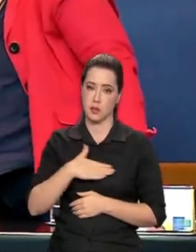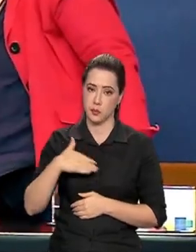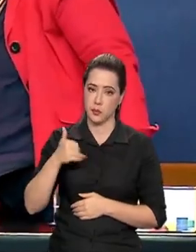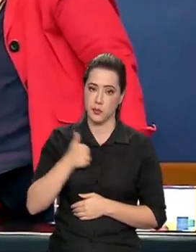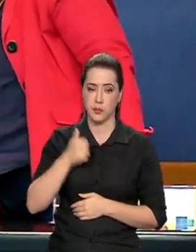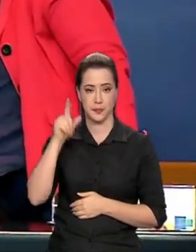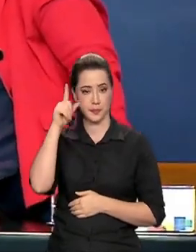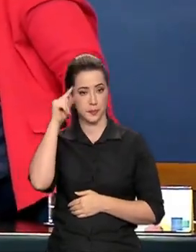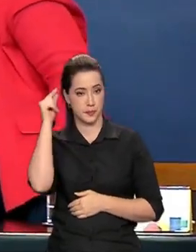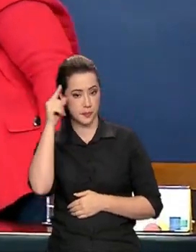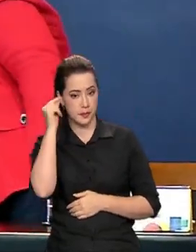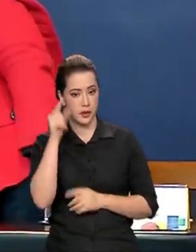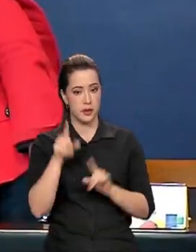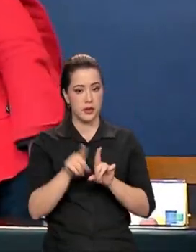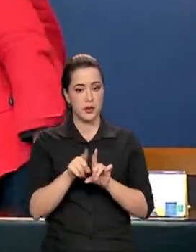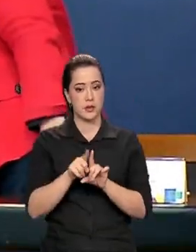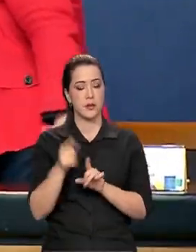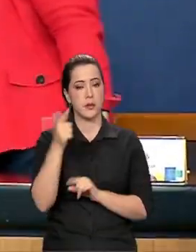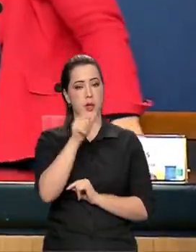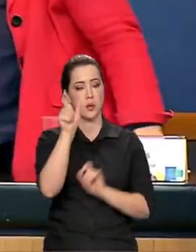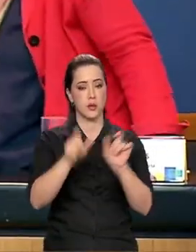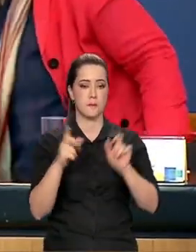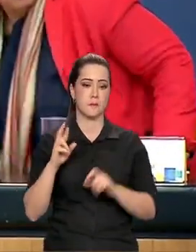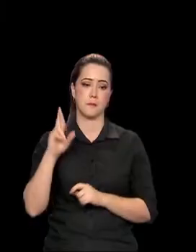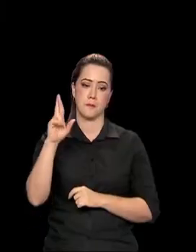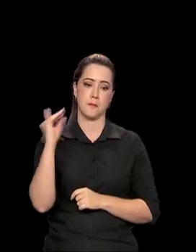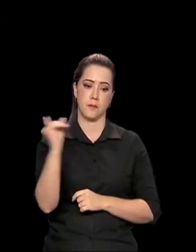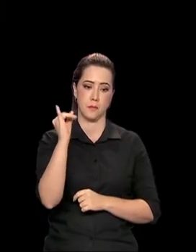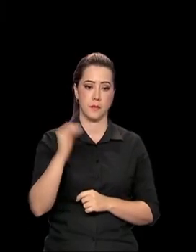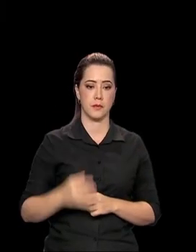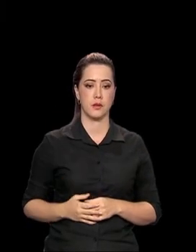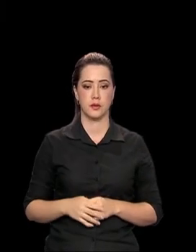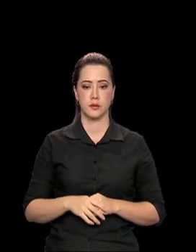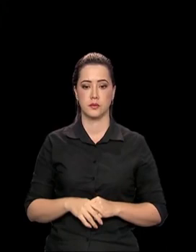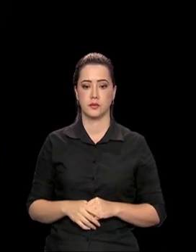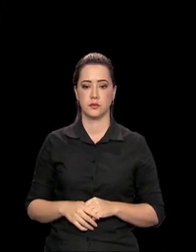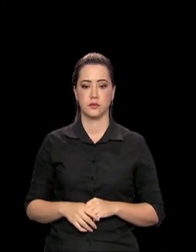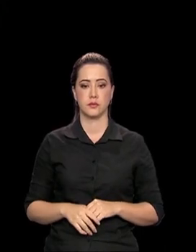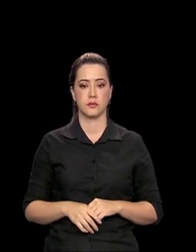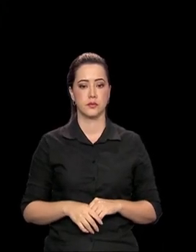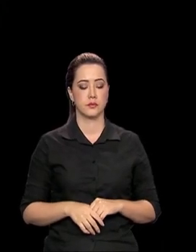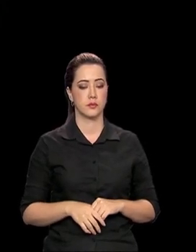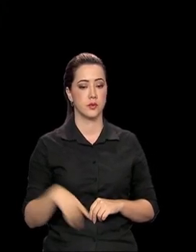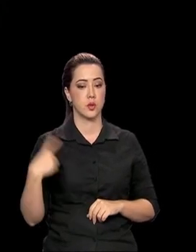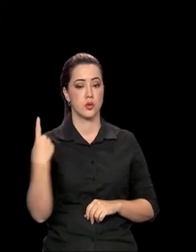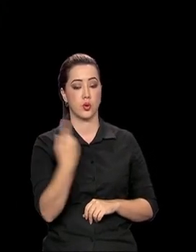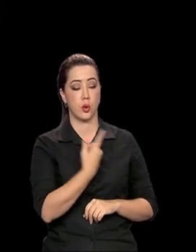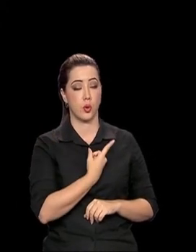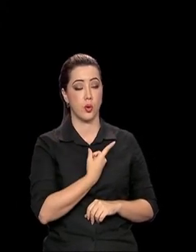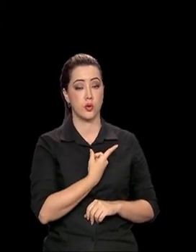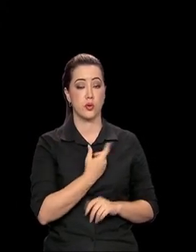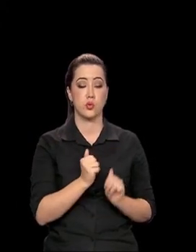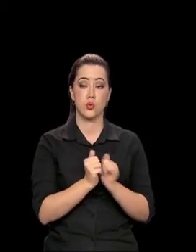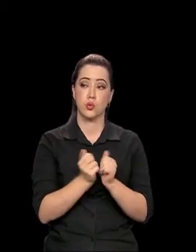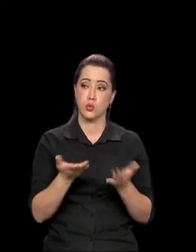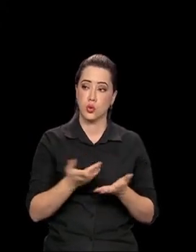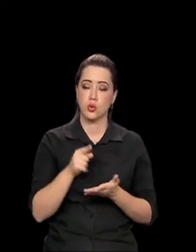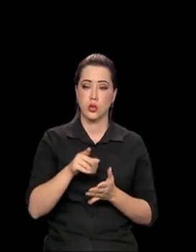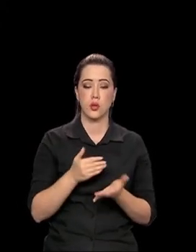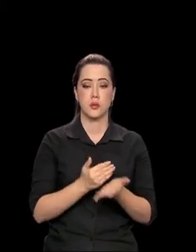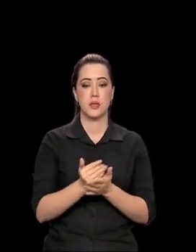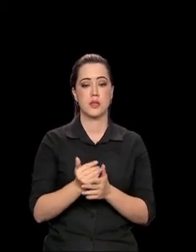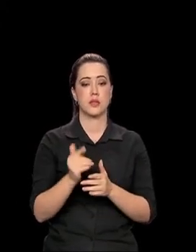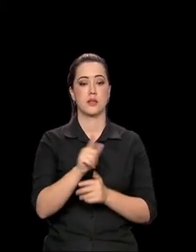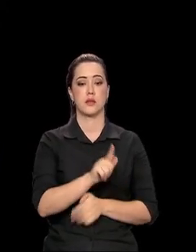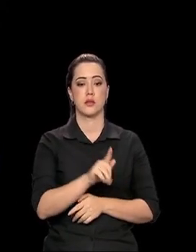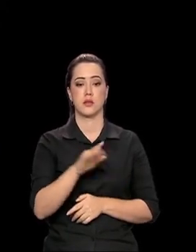Rosângela Janja da Silva, e de outras autoridades. O fato de estarmos todas e todos aqui hoje iniciando esse grupo de trabalho